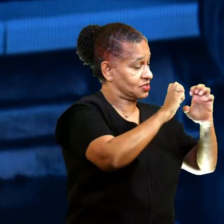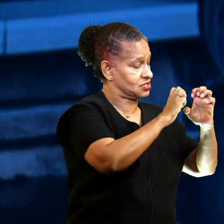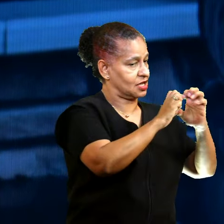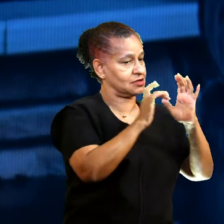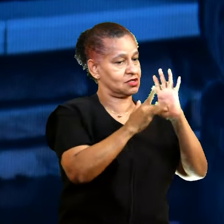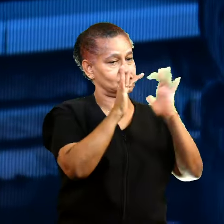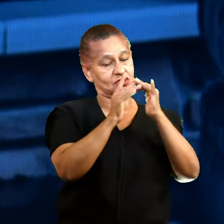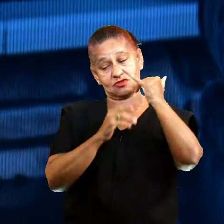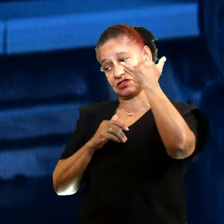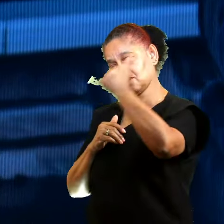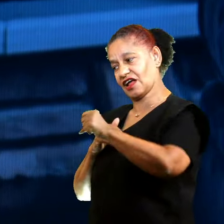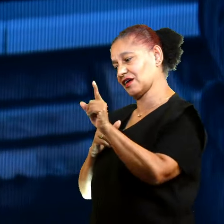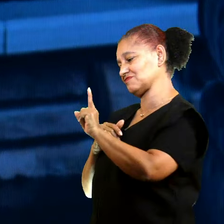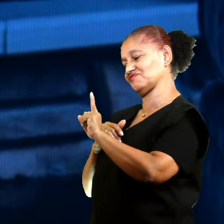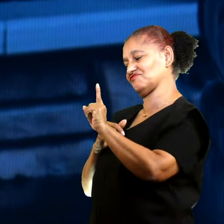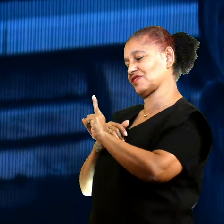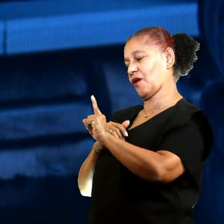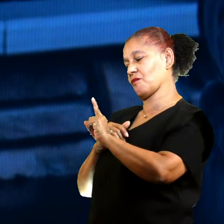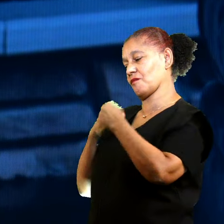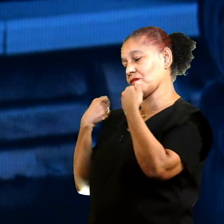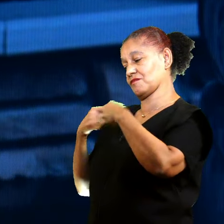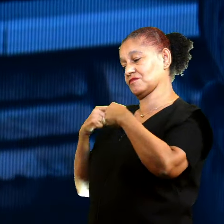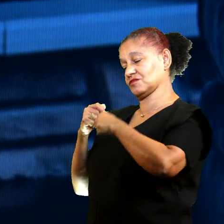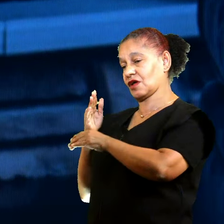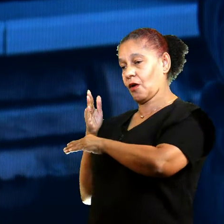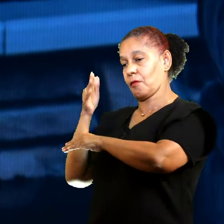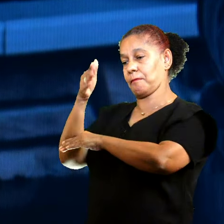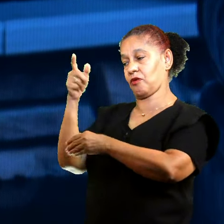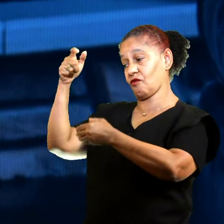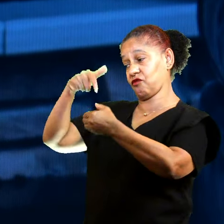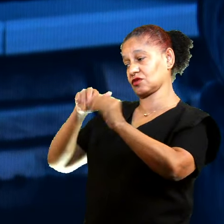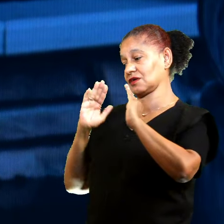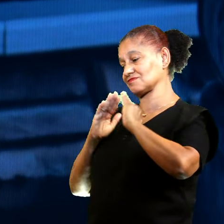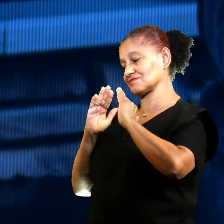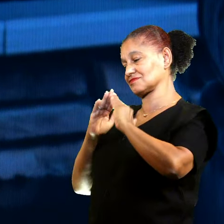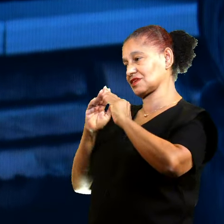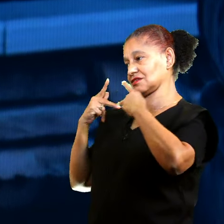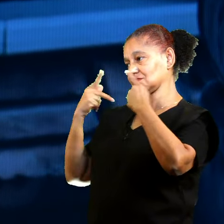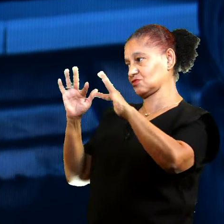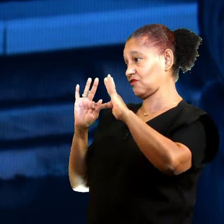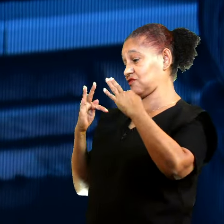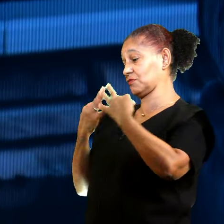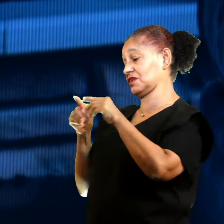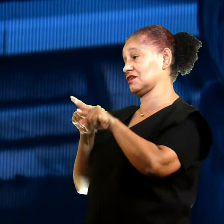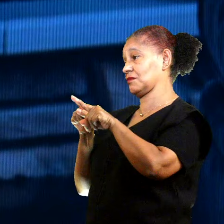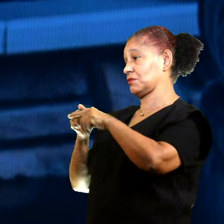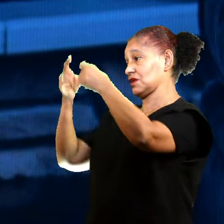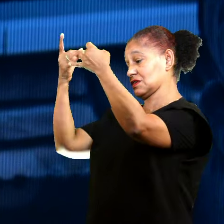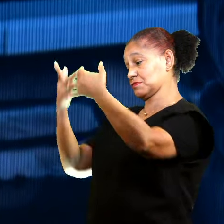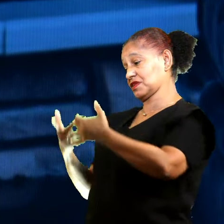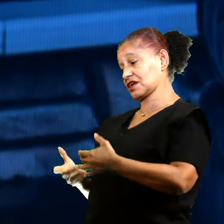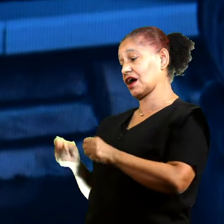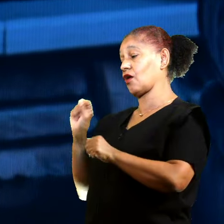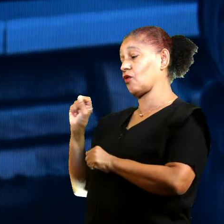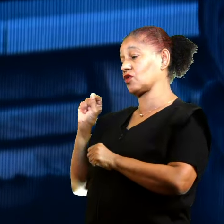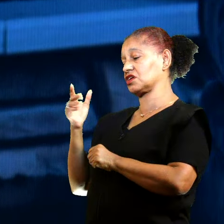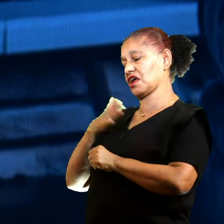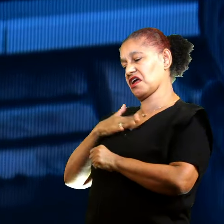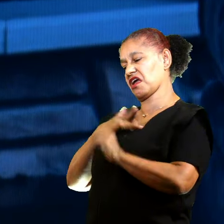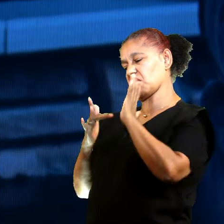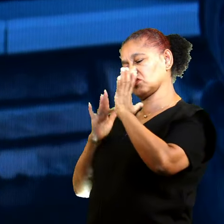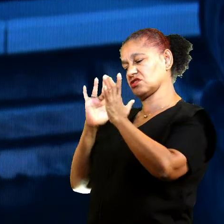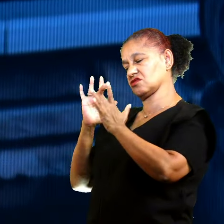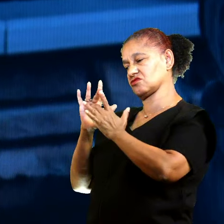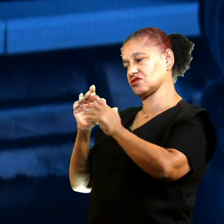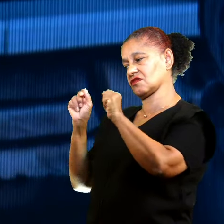Você precisa ir para a sua casa e você precisa falar lá os grandes feitos que Deus fez